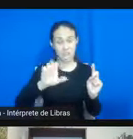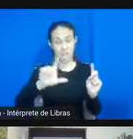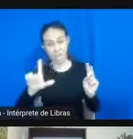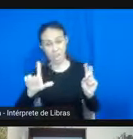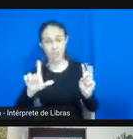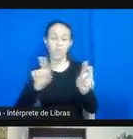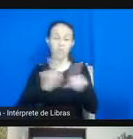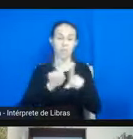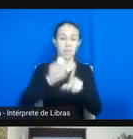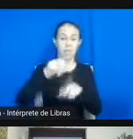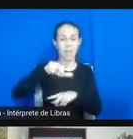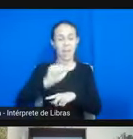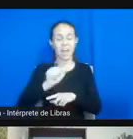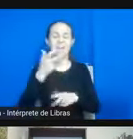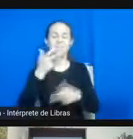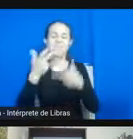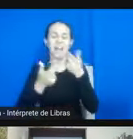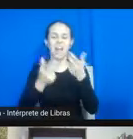Ana despedida